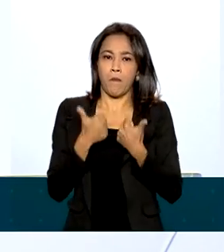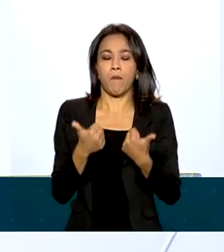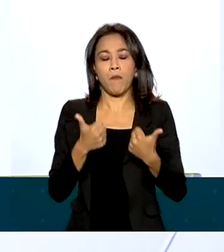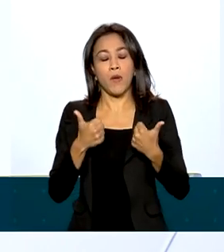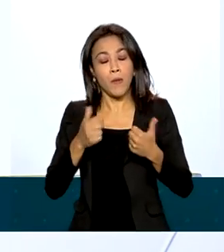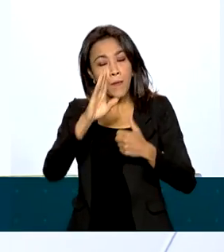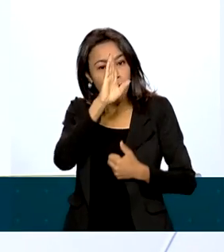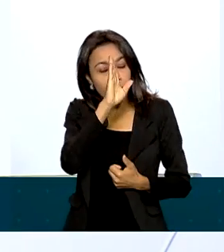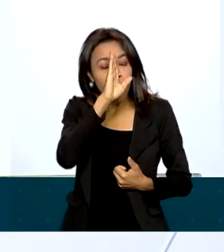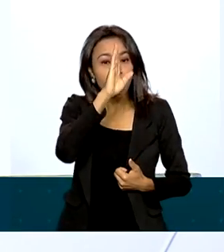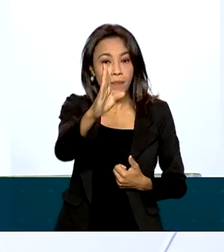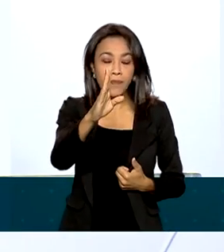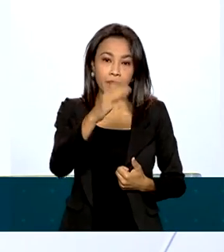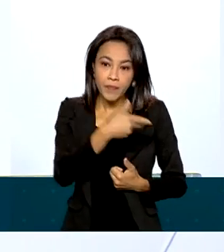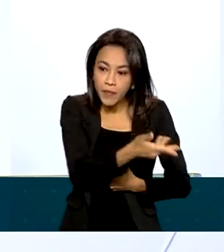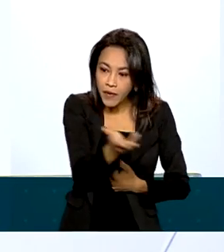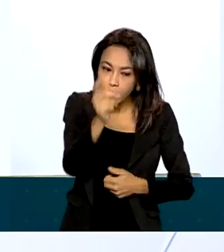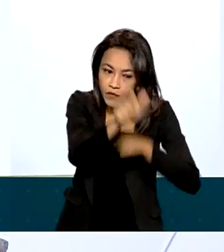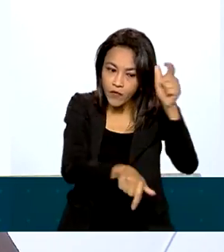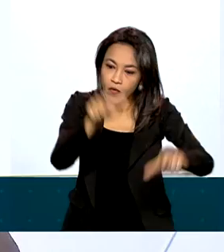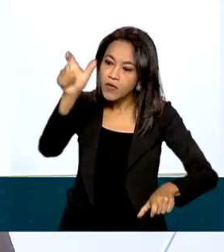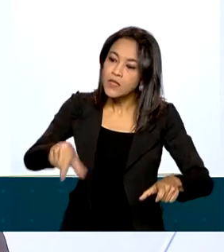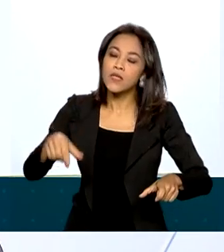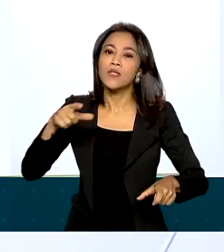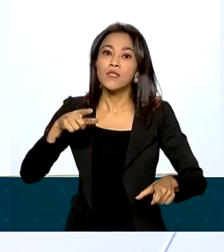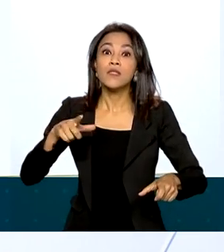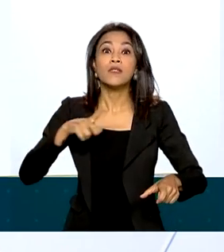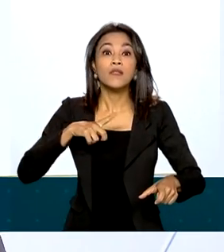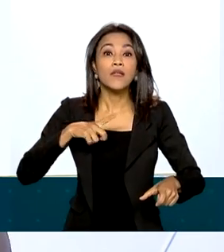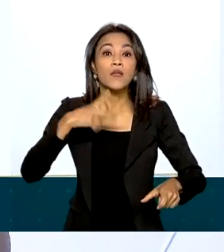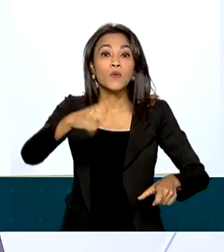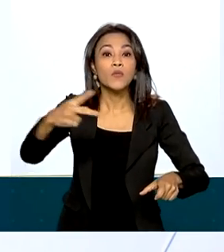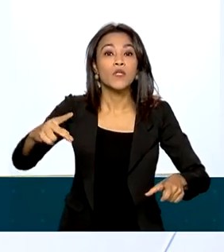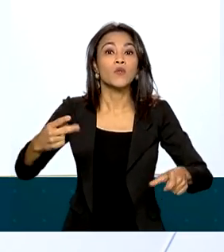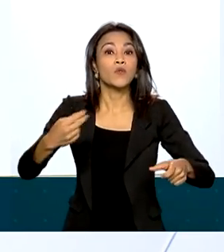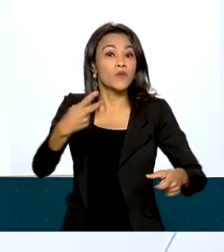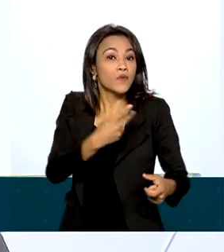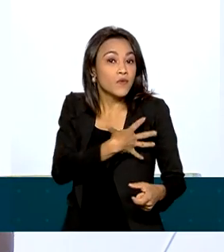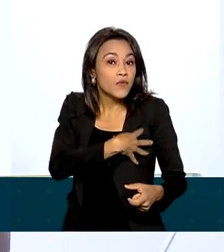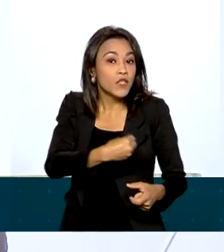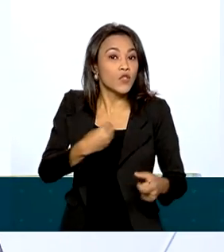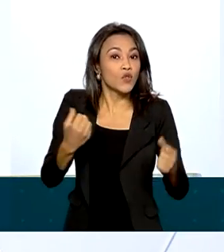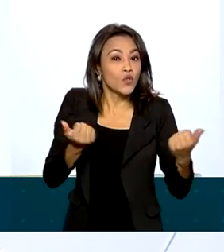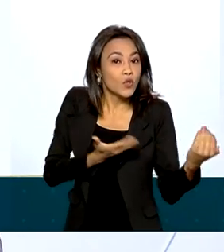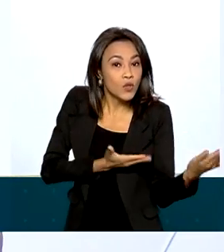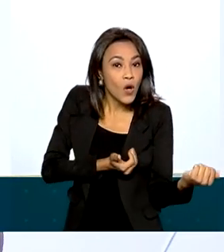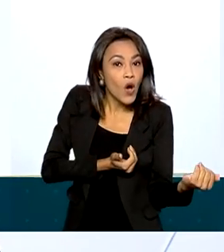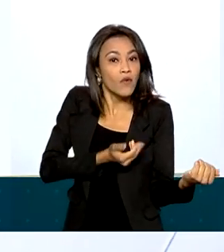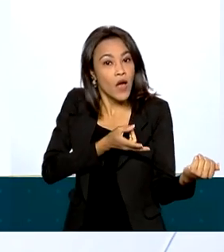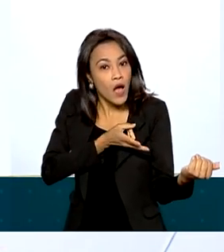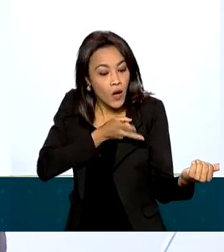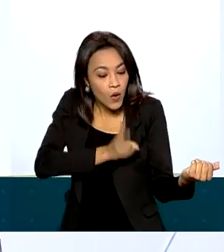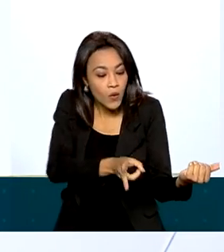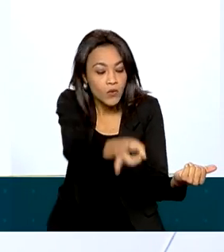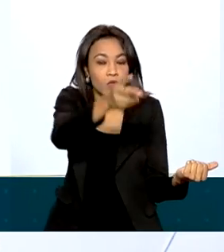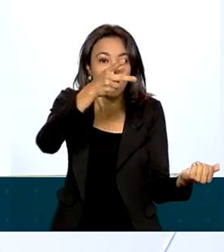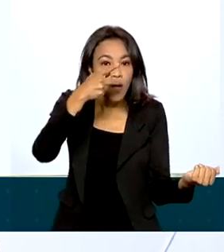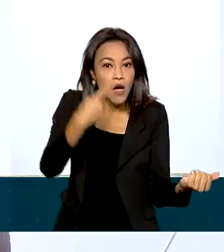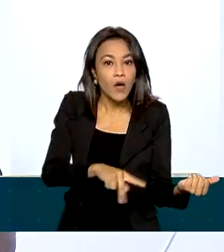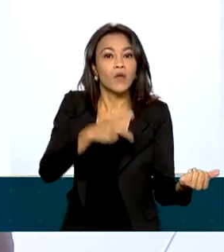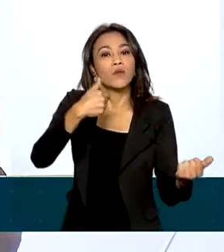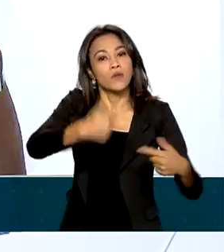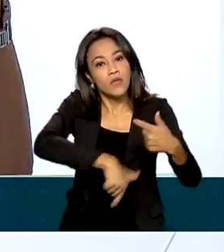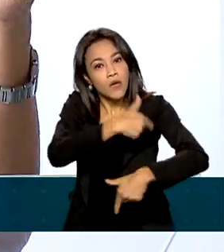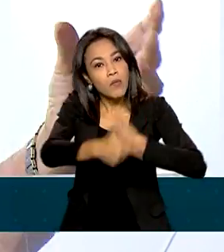Principalmente, pra que vocês possam trazer seus filhos, os jovens, a continuar o trabalho de cada